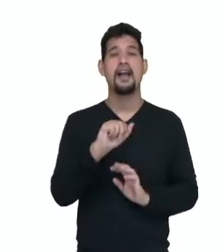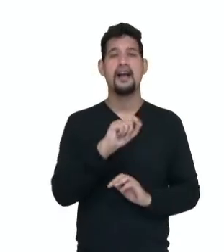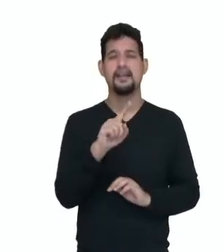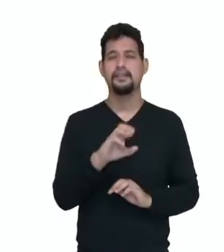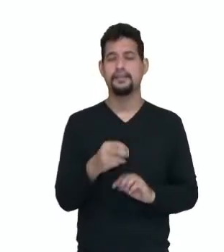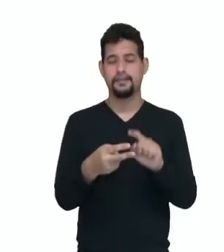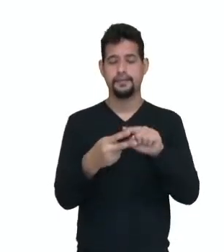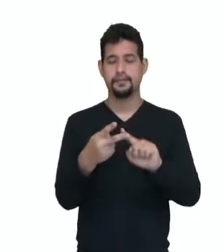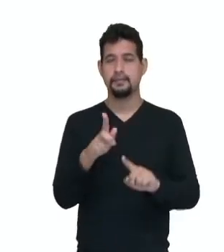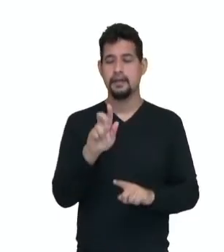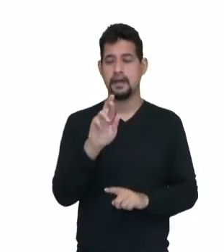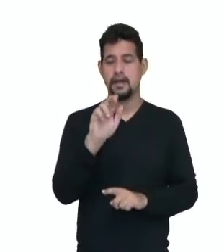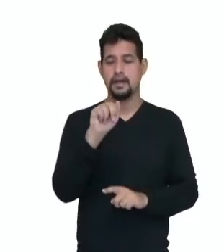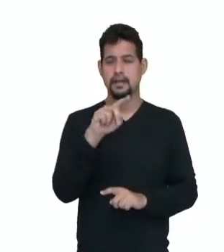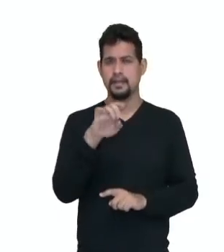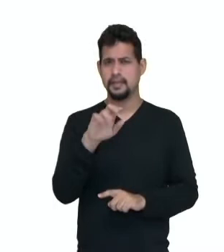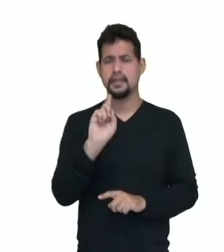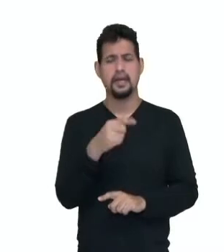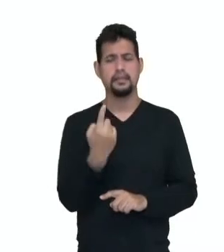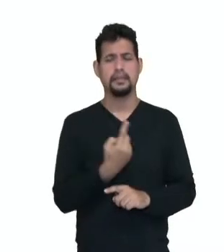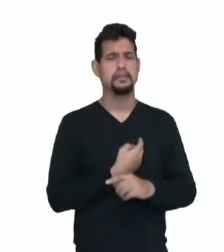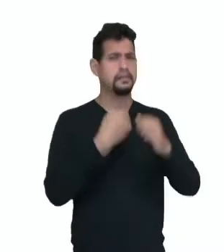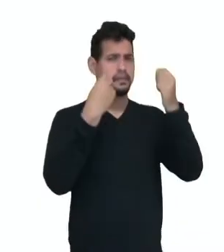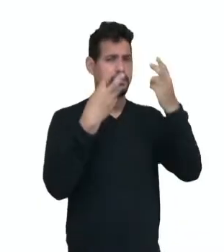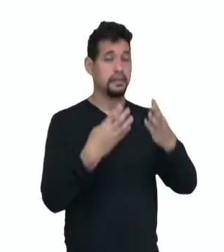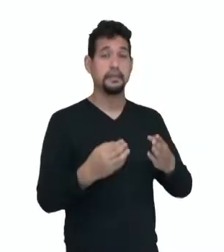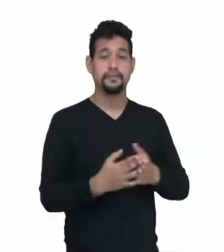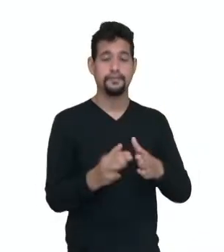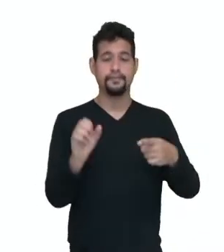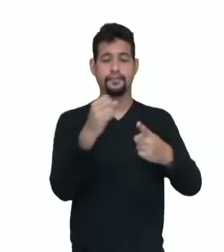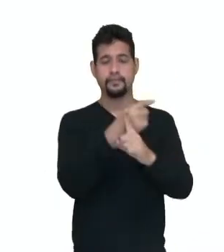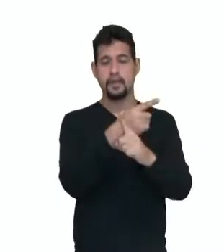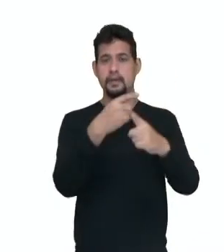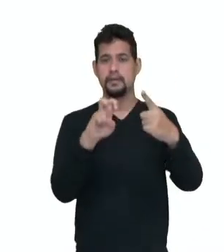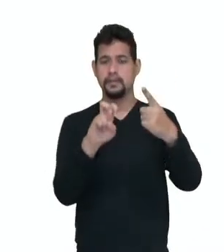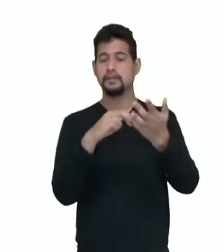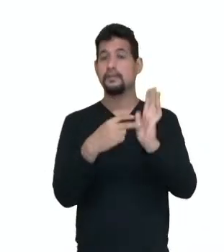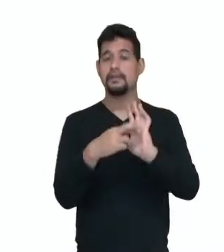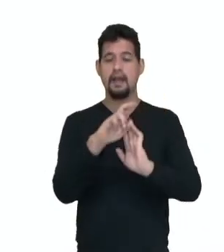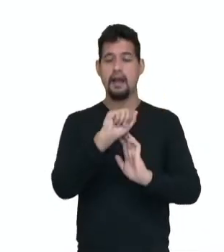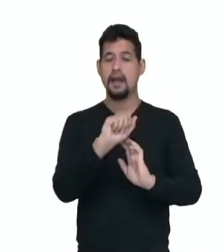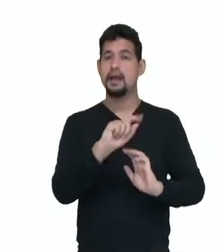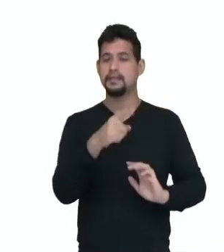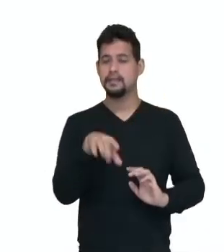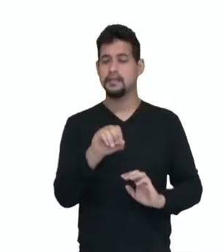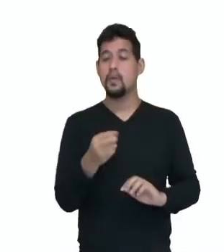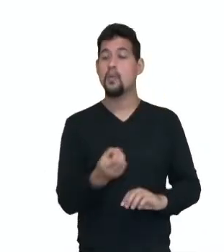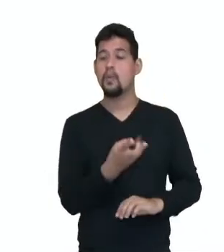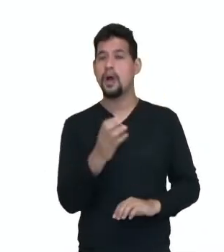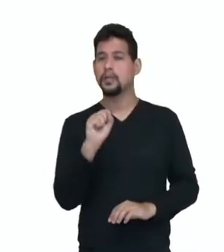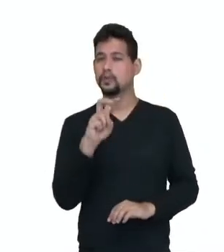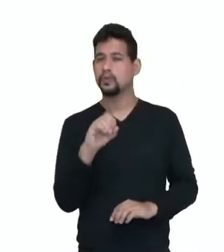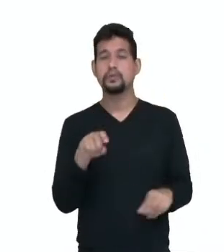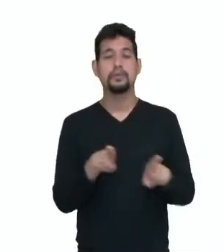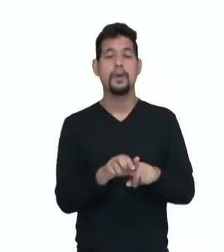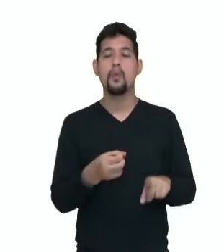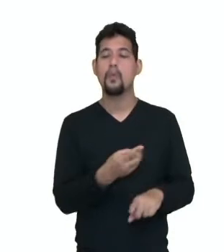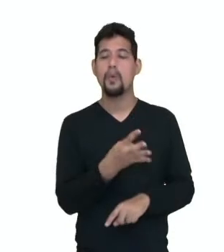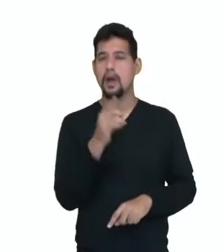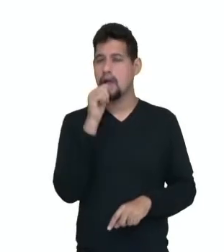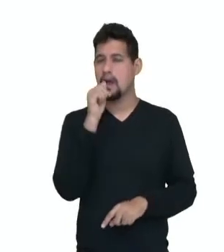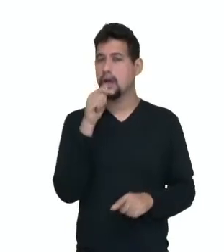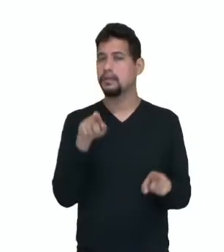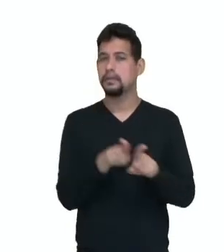duas grandezas. Dizemos que um para cinco é a razão entre a quantidade de suco e a quantidade de água.